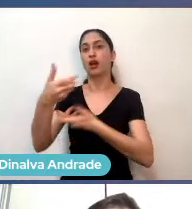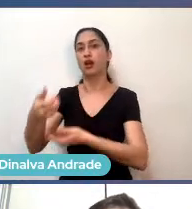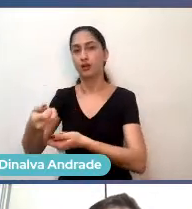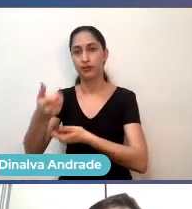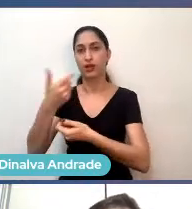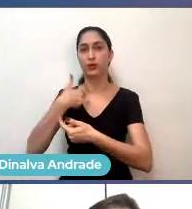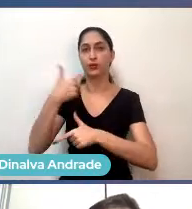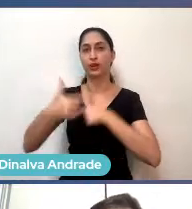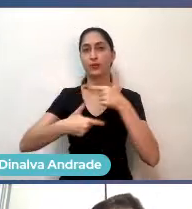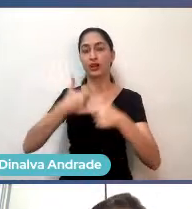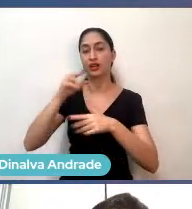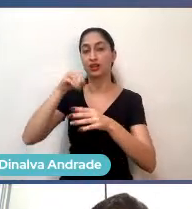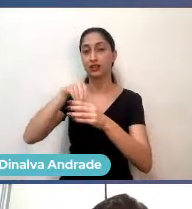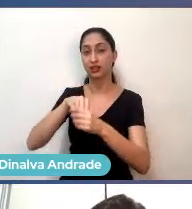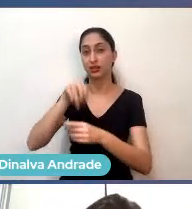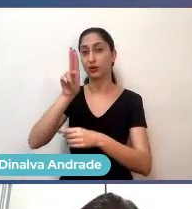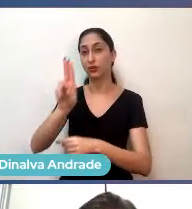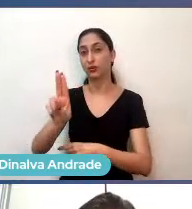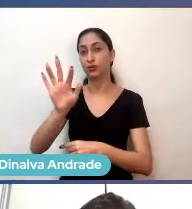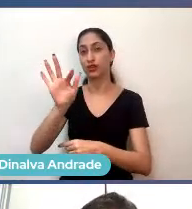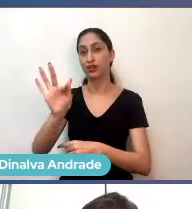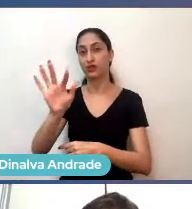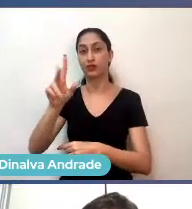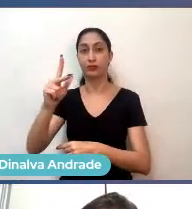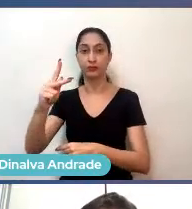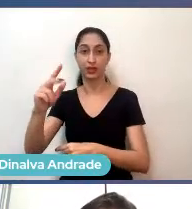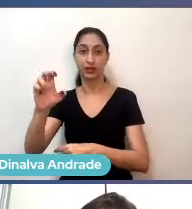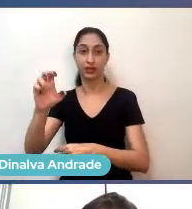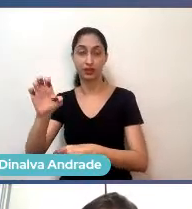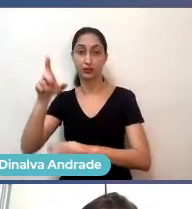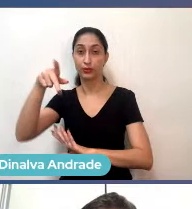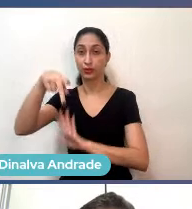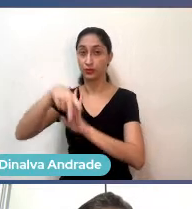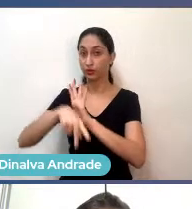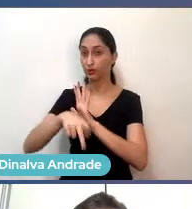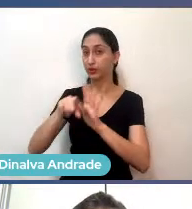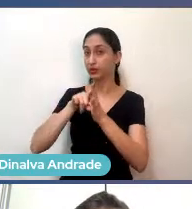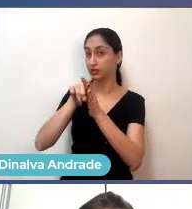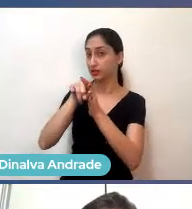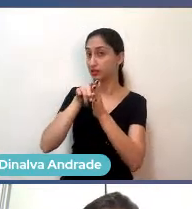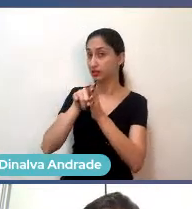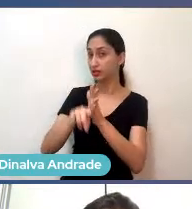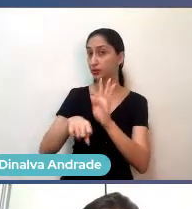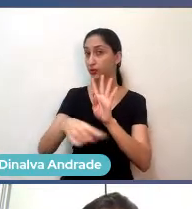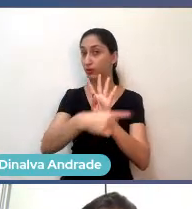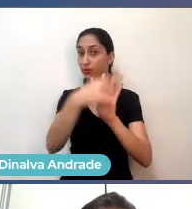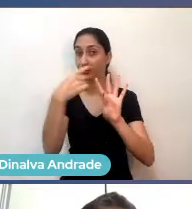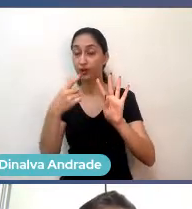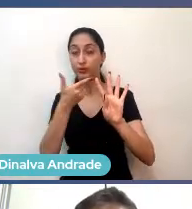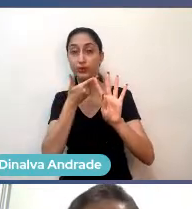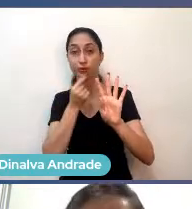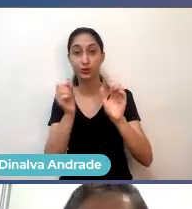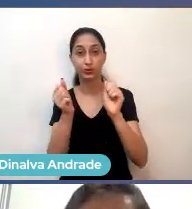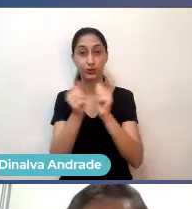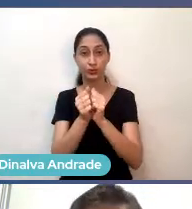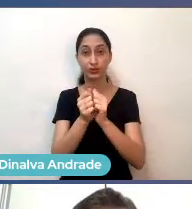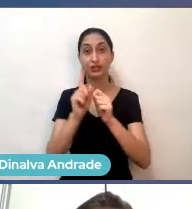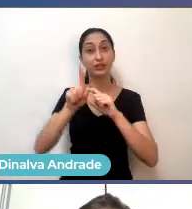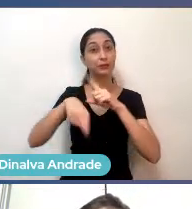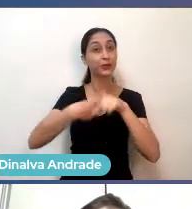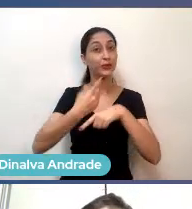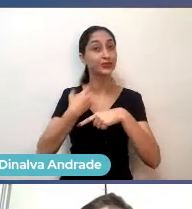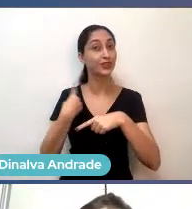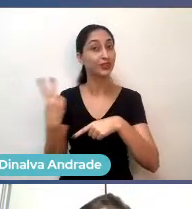UFPE num projeto de pesquisa com mais quatro caras que foram meus sócios durante algum